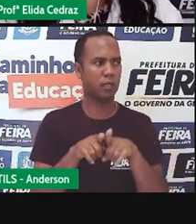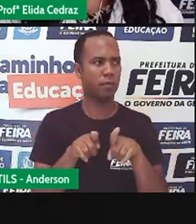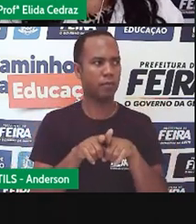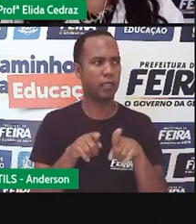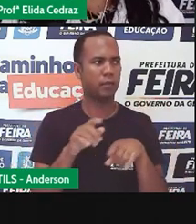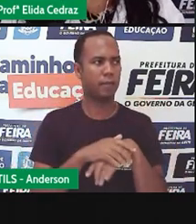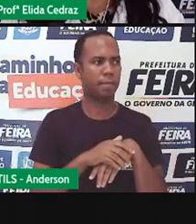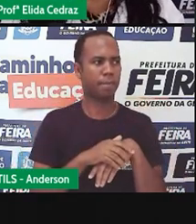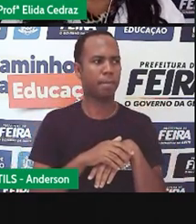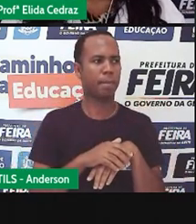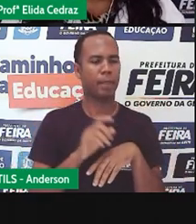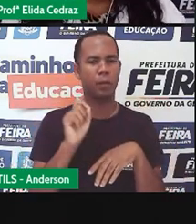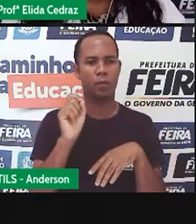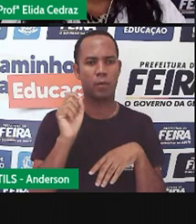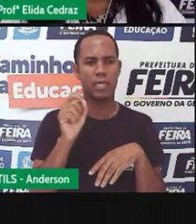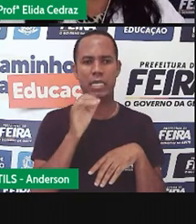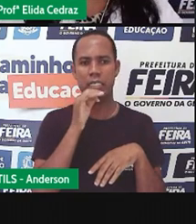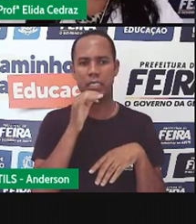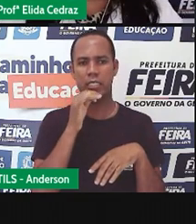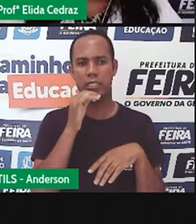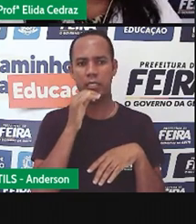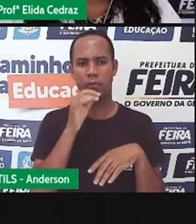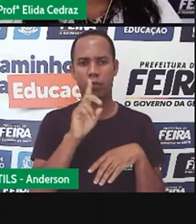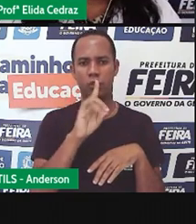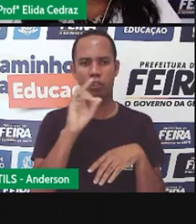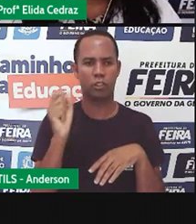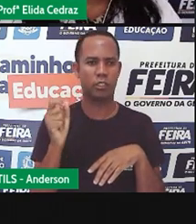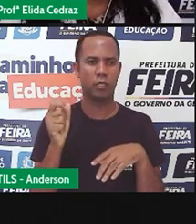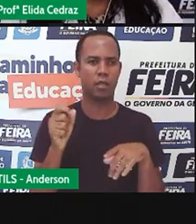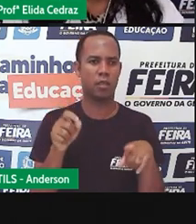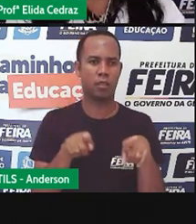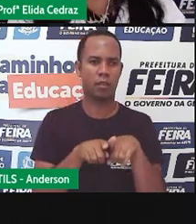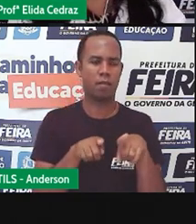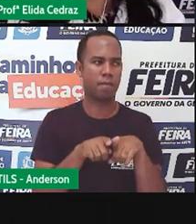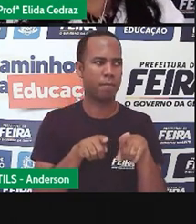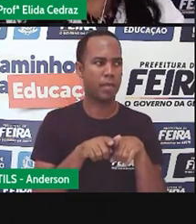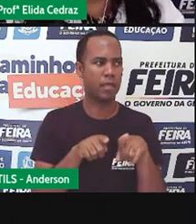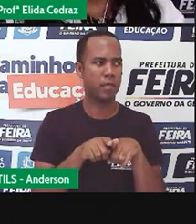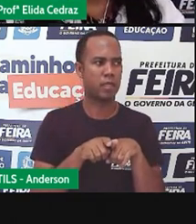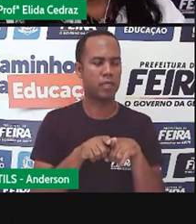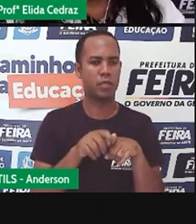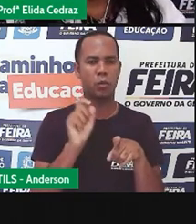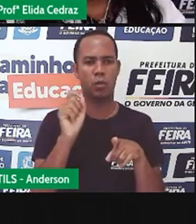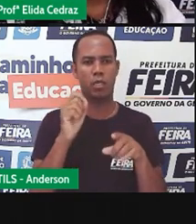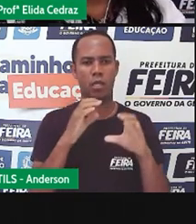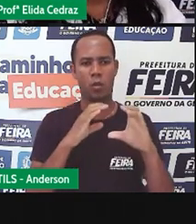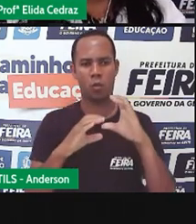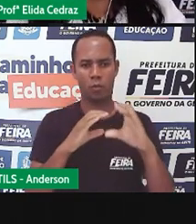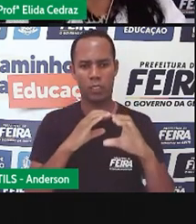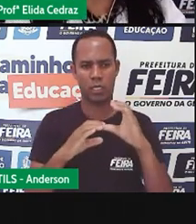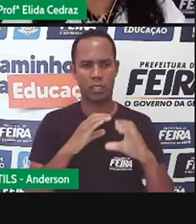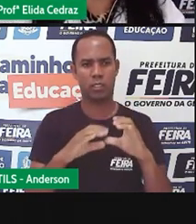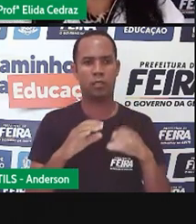Por isso que a previsão do tempo também é presente nesse meio de comunicação.